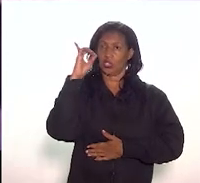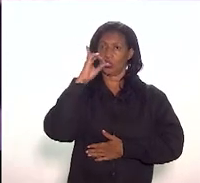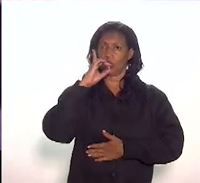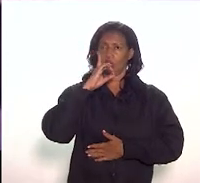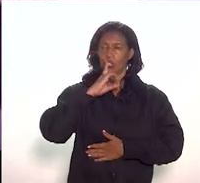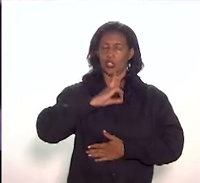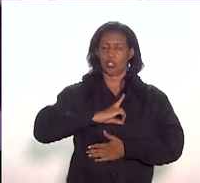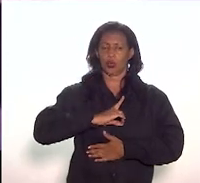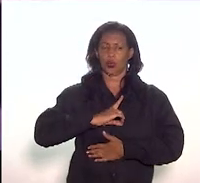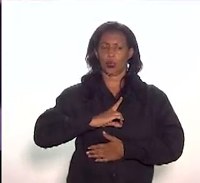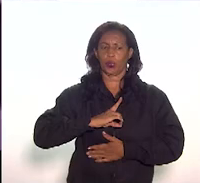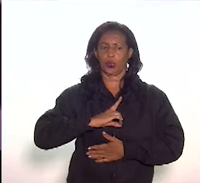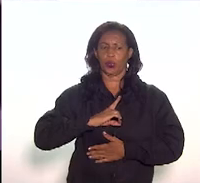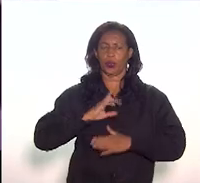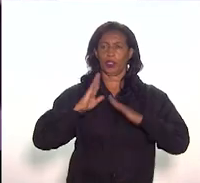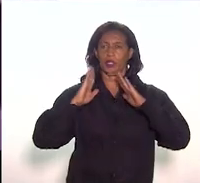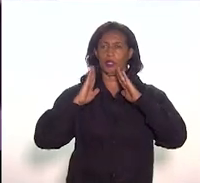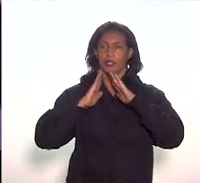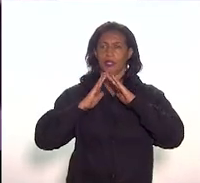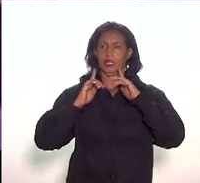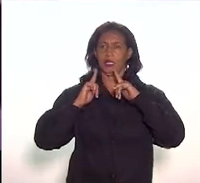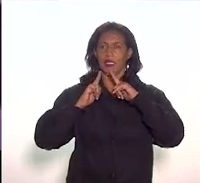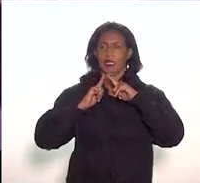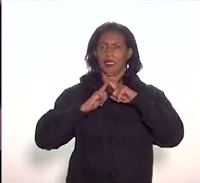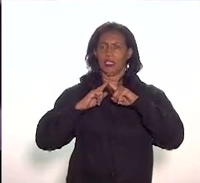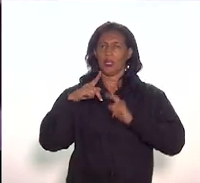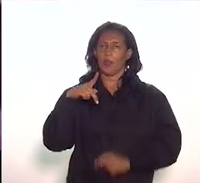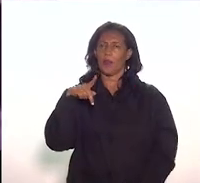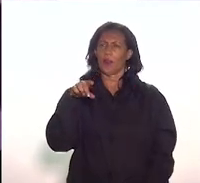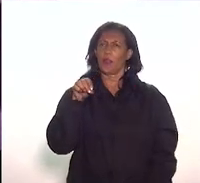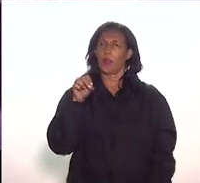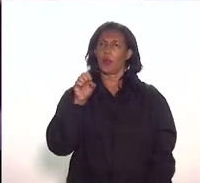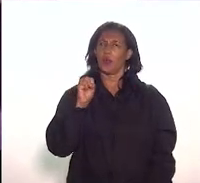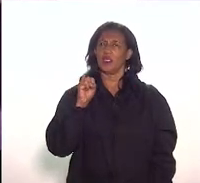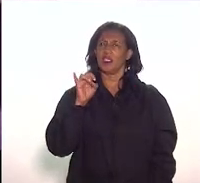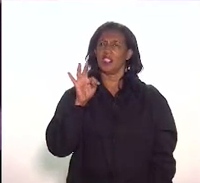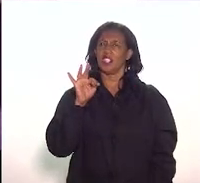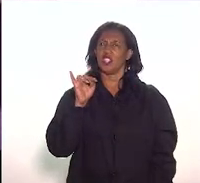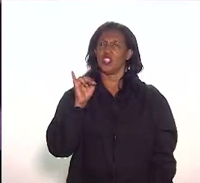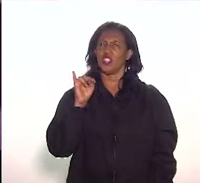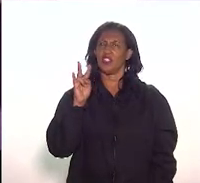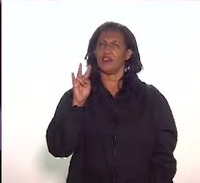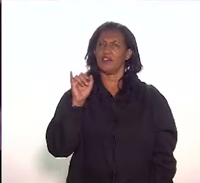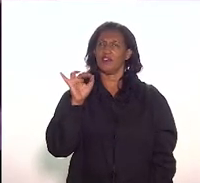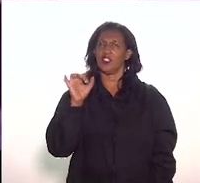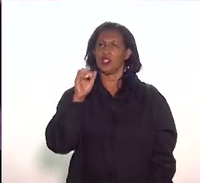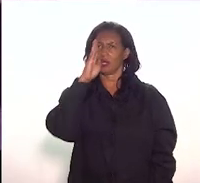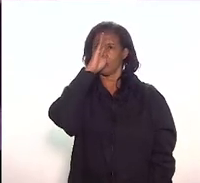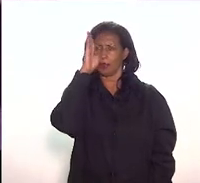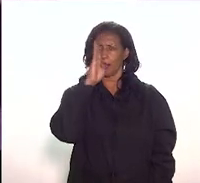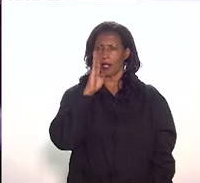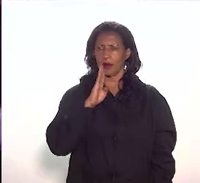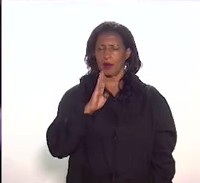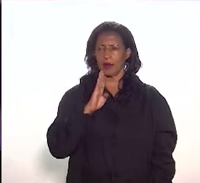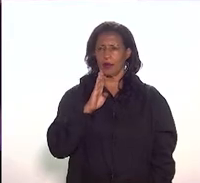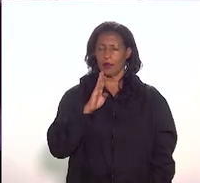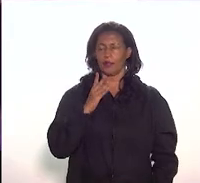patrimônio da Igreja Positivista do Brasil. Cristiane, a palavra é com você.